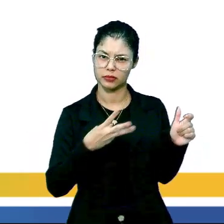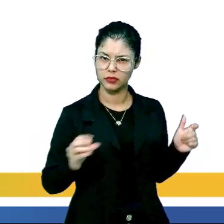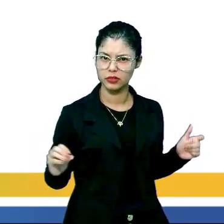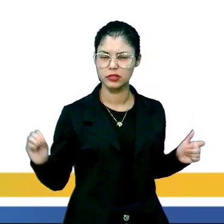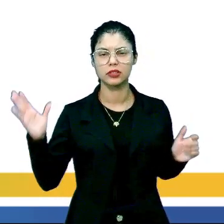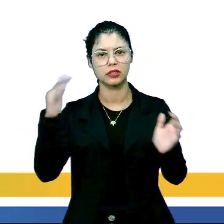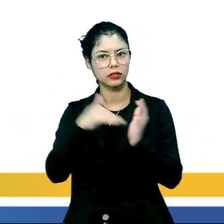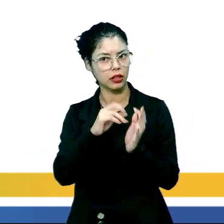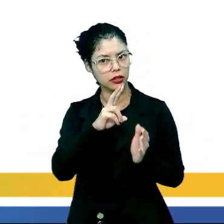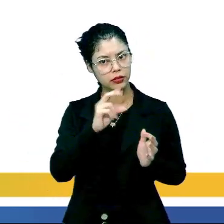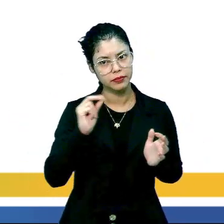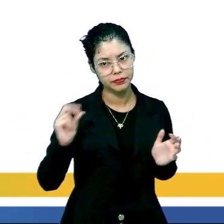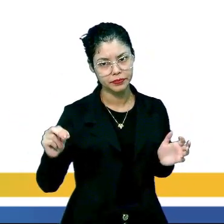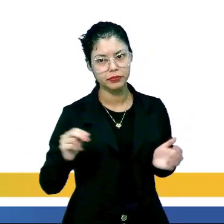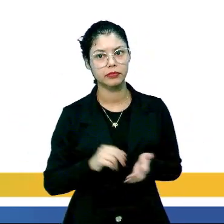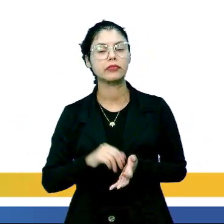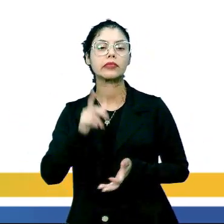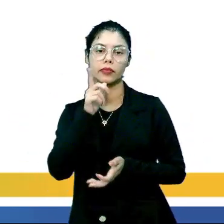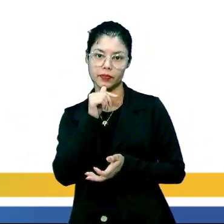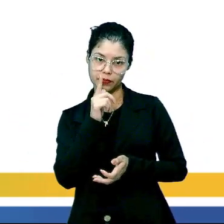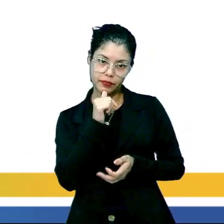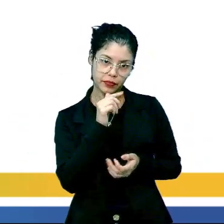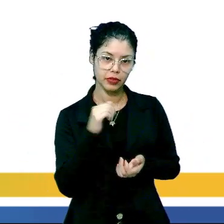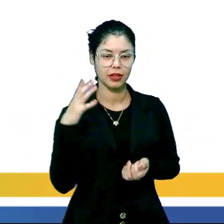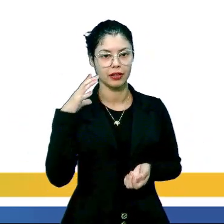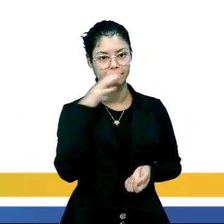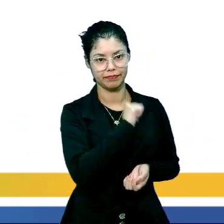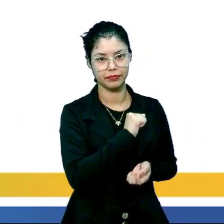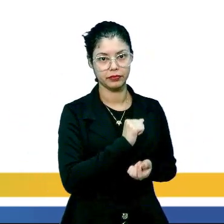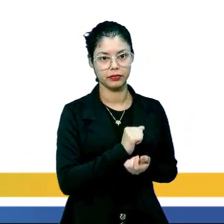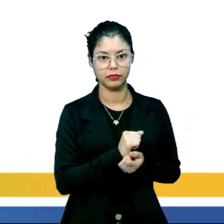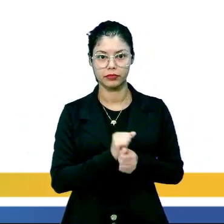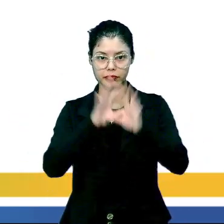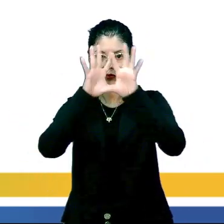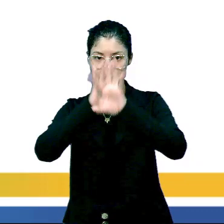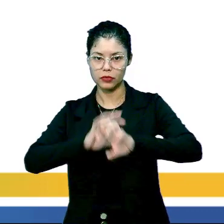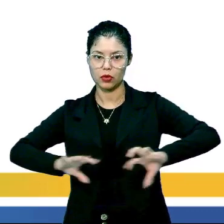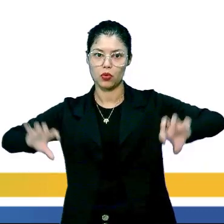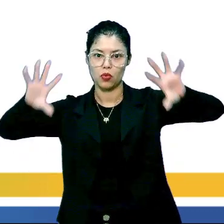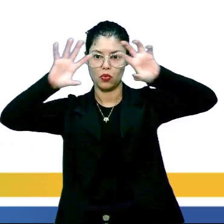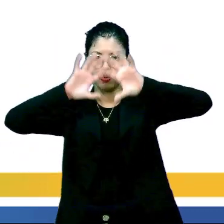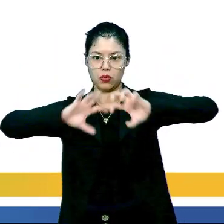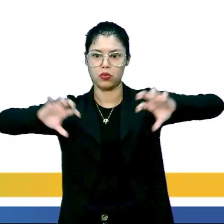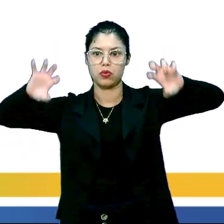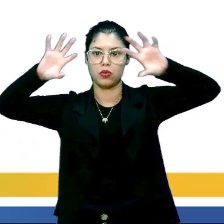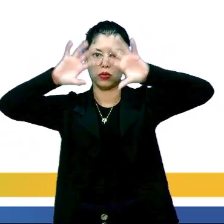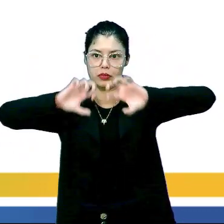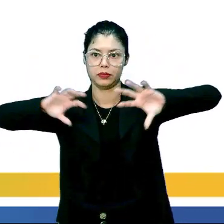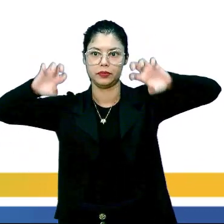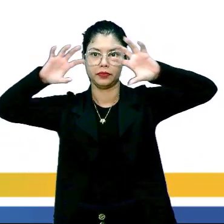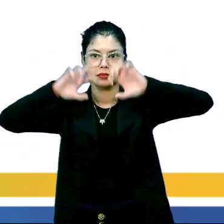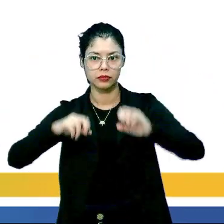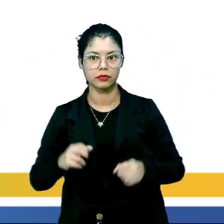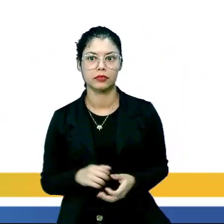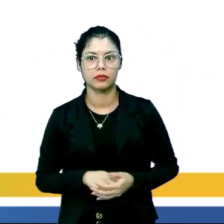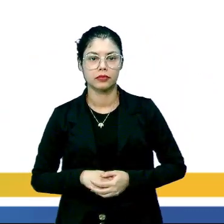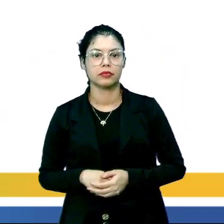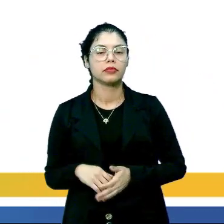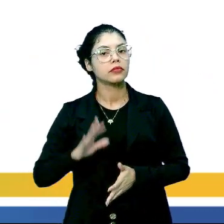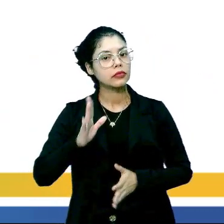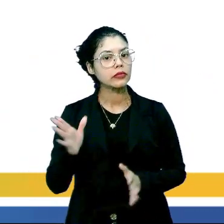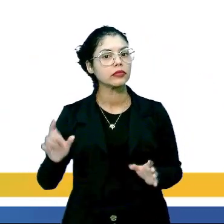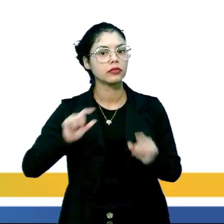a 500 graus, essa água rapidamente evapora, gerando vapores. Esse vapor, então, ele é